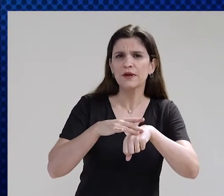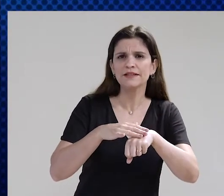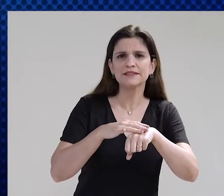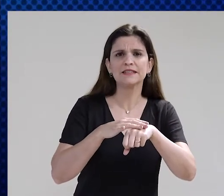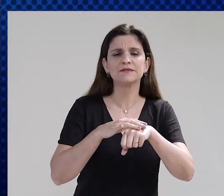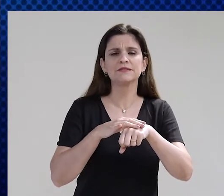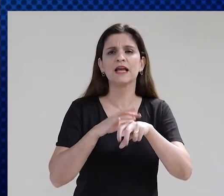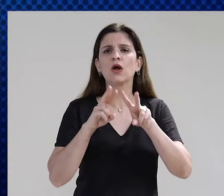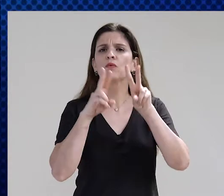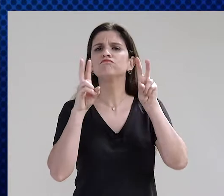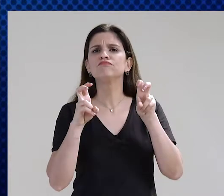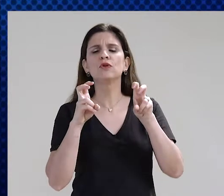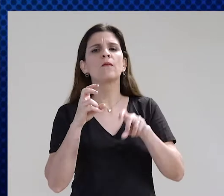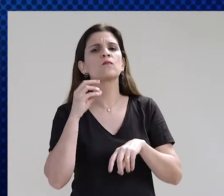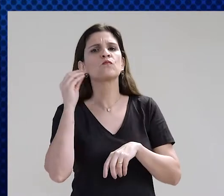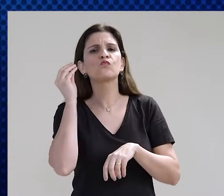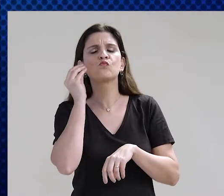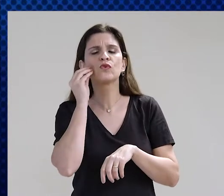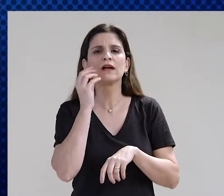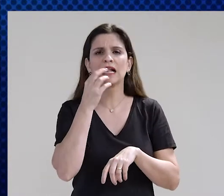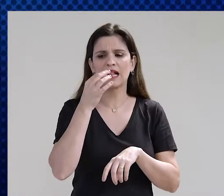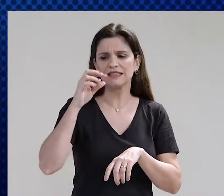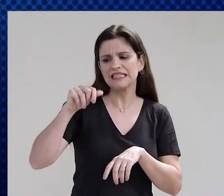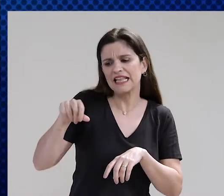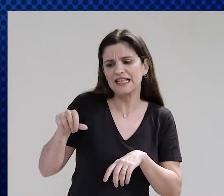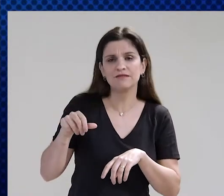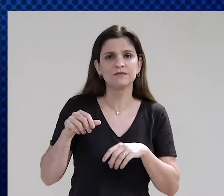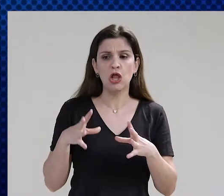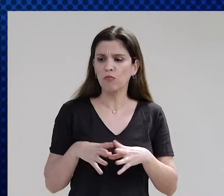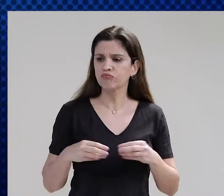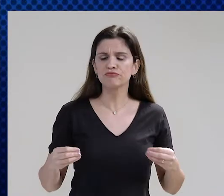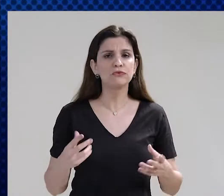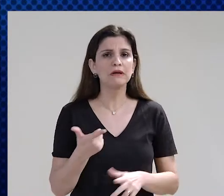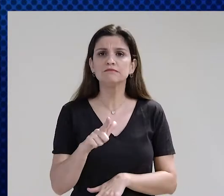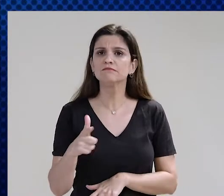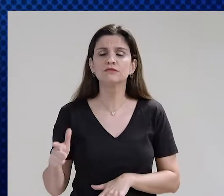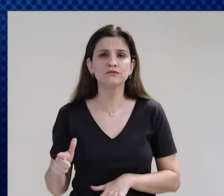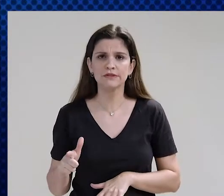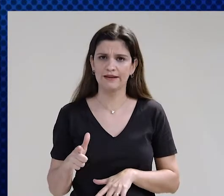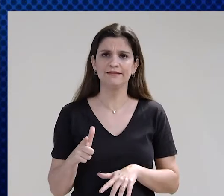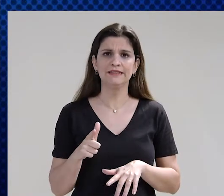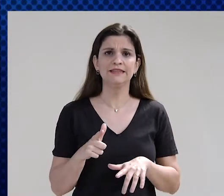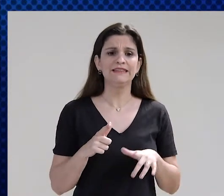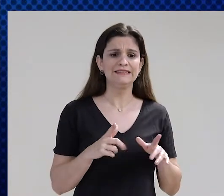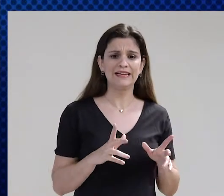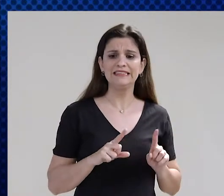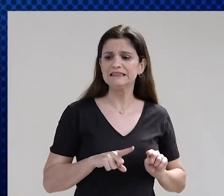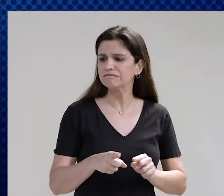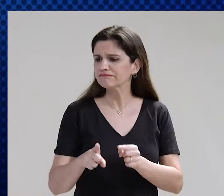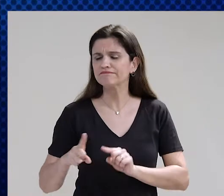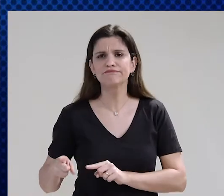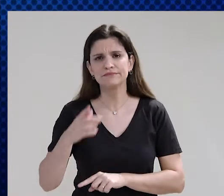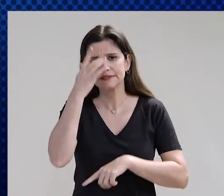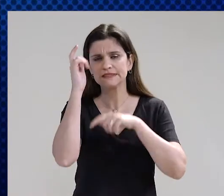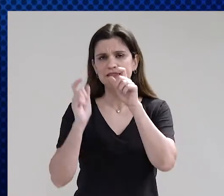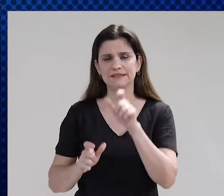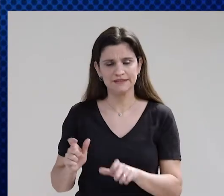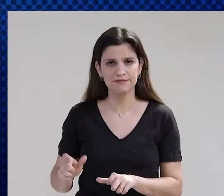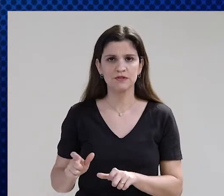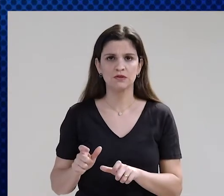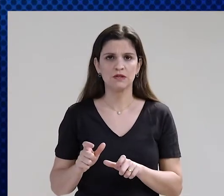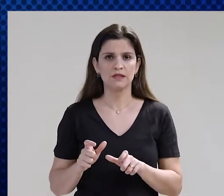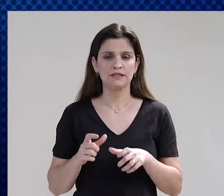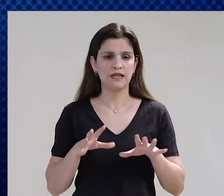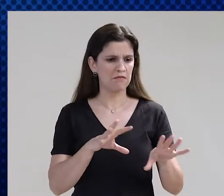beijo salgado, é genética. A fibrose ainda não tem cura e atinge 1 em cada 10 mil nascidos vivos no país. A